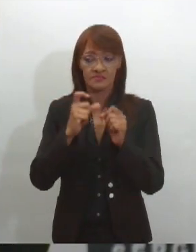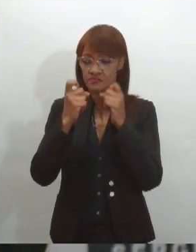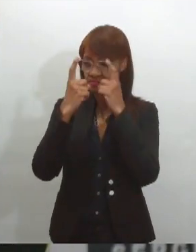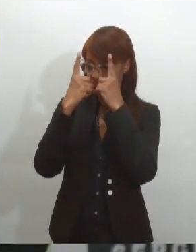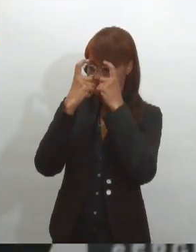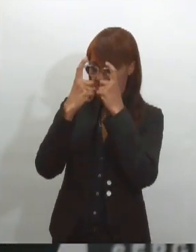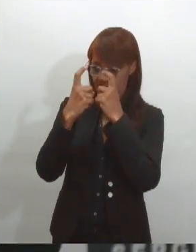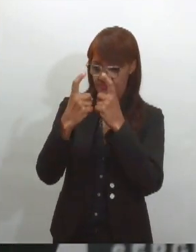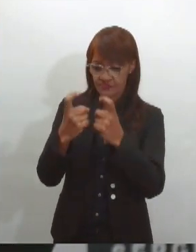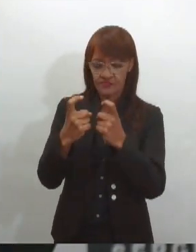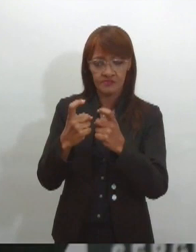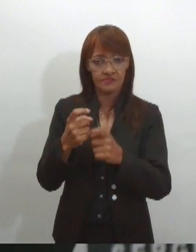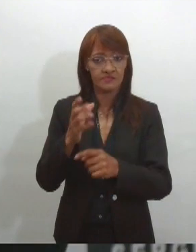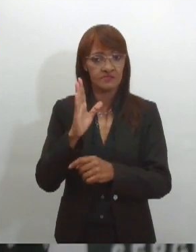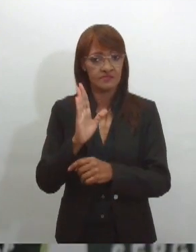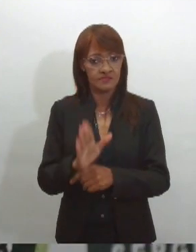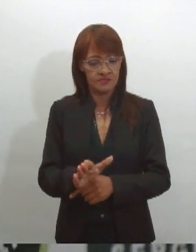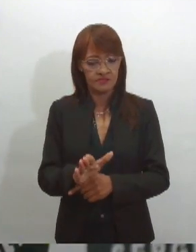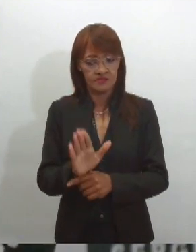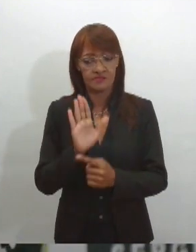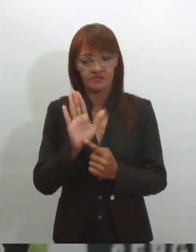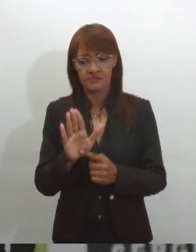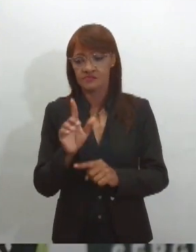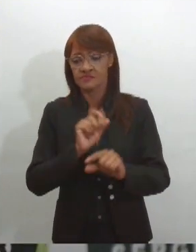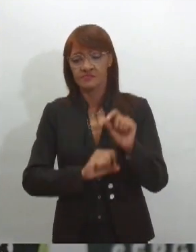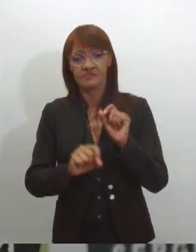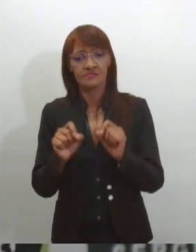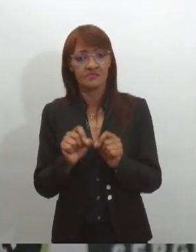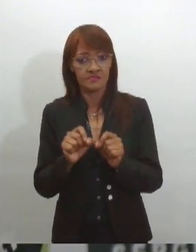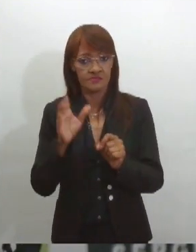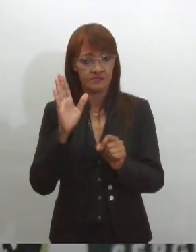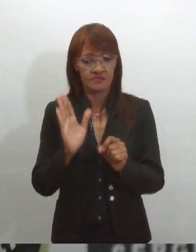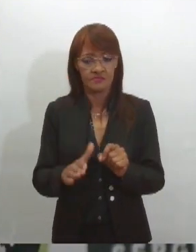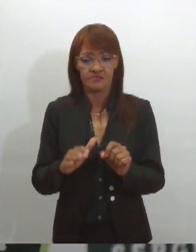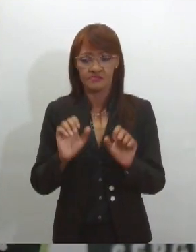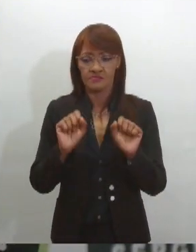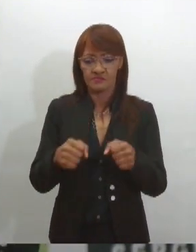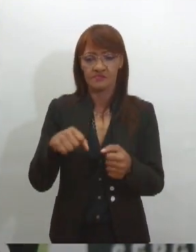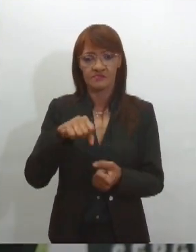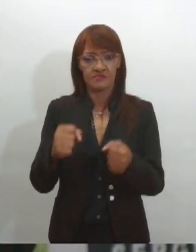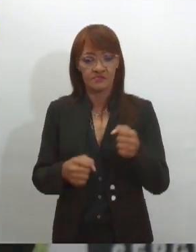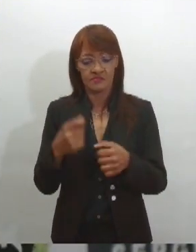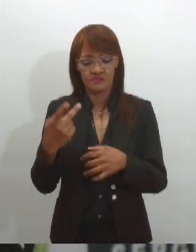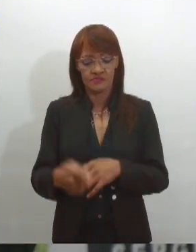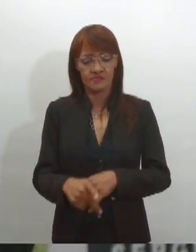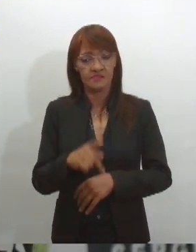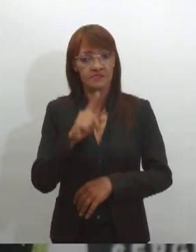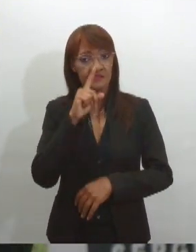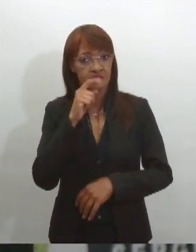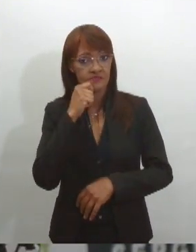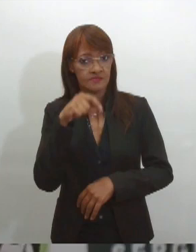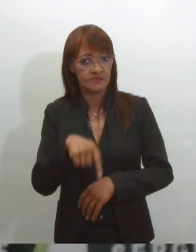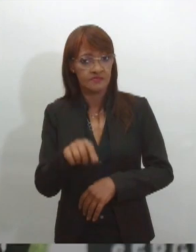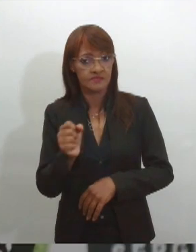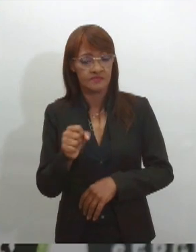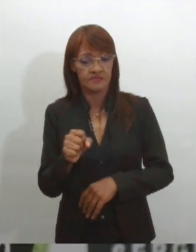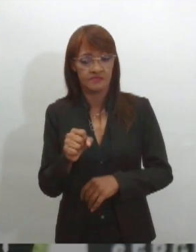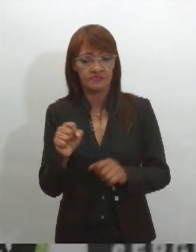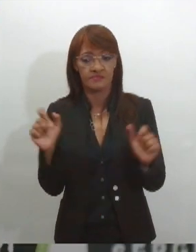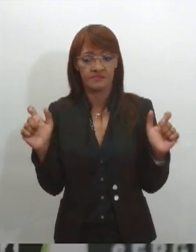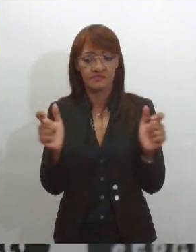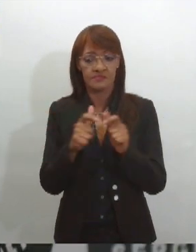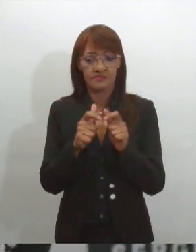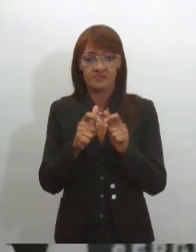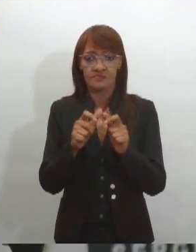aplicada no roubo da subtração das motos e carros no Estado de Sergipe teve uma redução de 50,8%